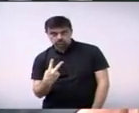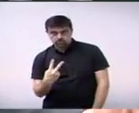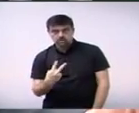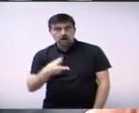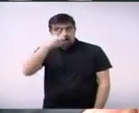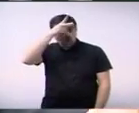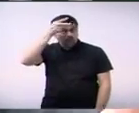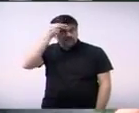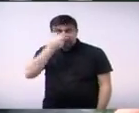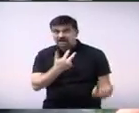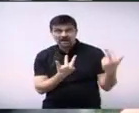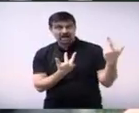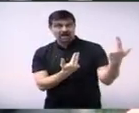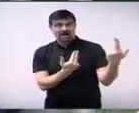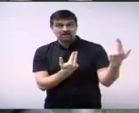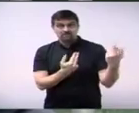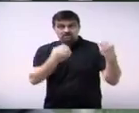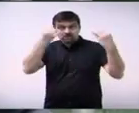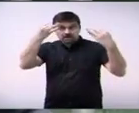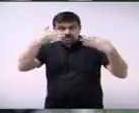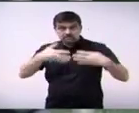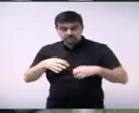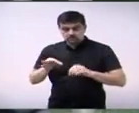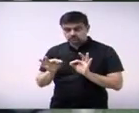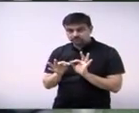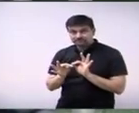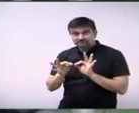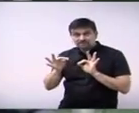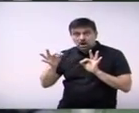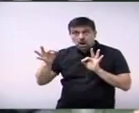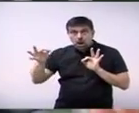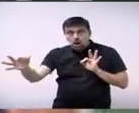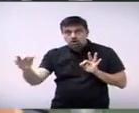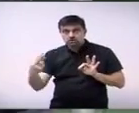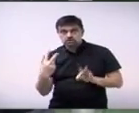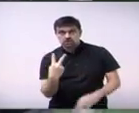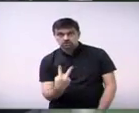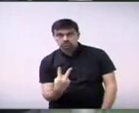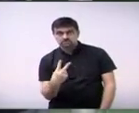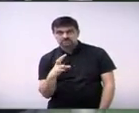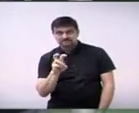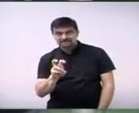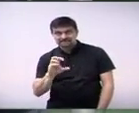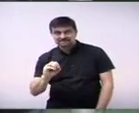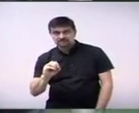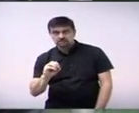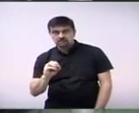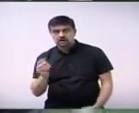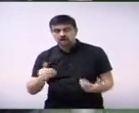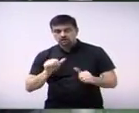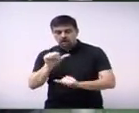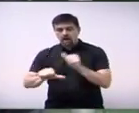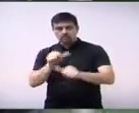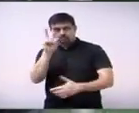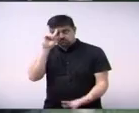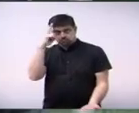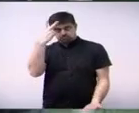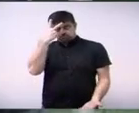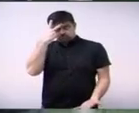prefeito José Pavan, ele falou que era 250 metros. E agora ele me diz que 50 metros. Então, me explica,